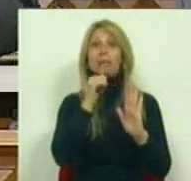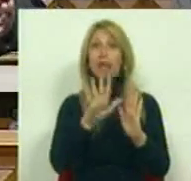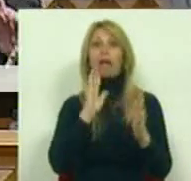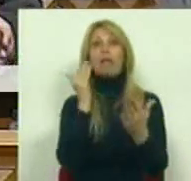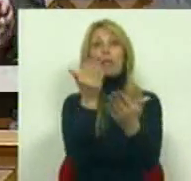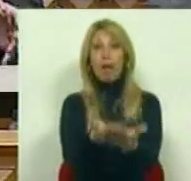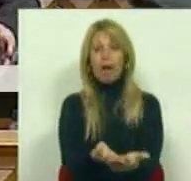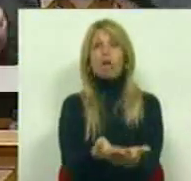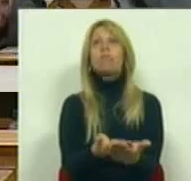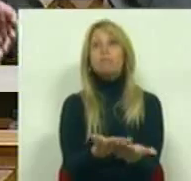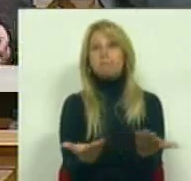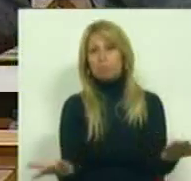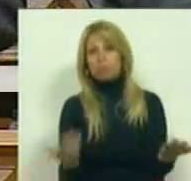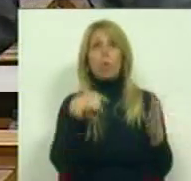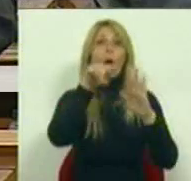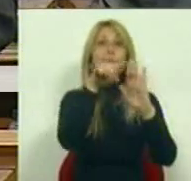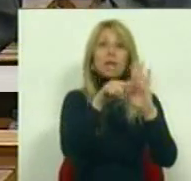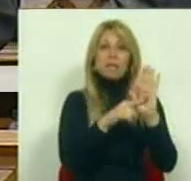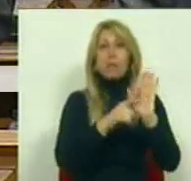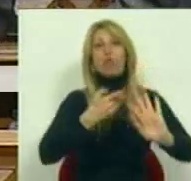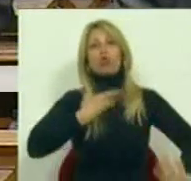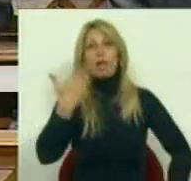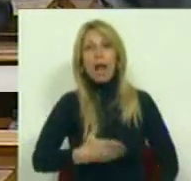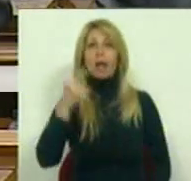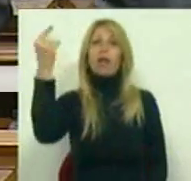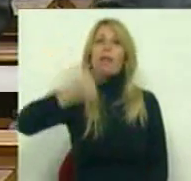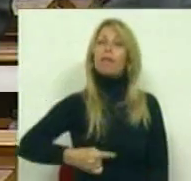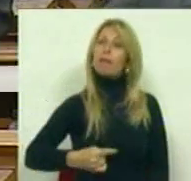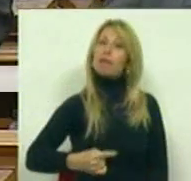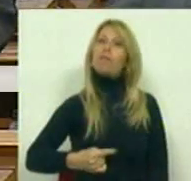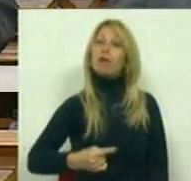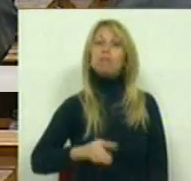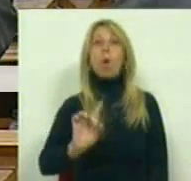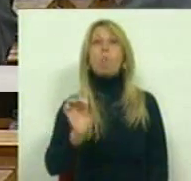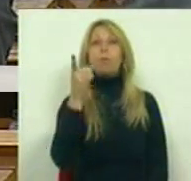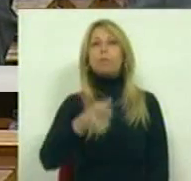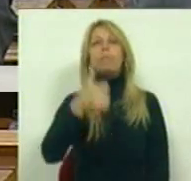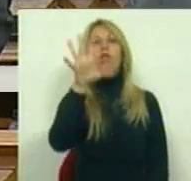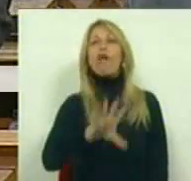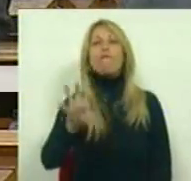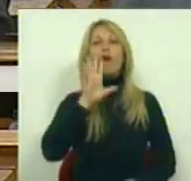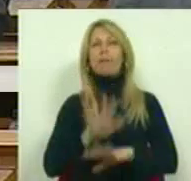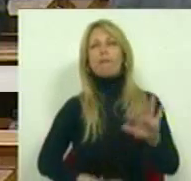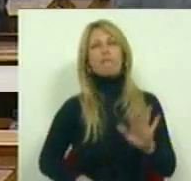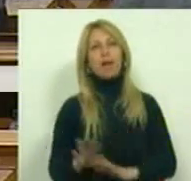quadro de princípios, de direitos e deveres, seria a melhor forma de o fazer.